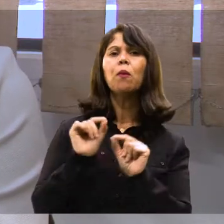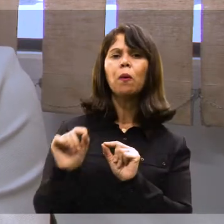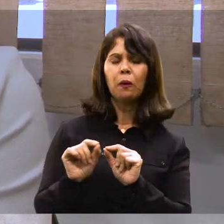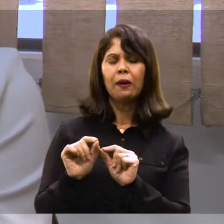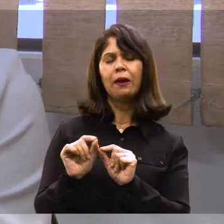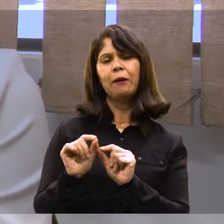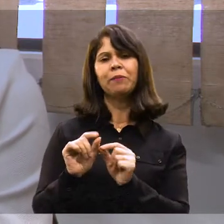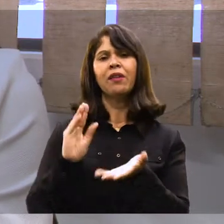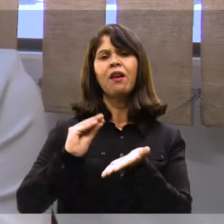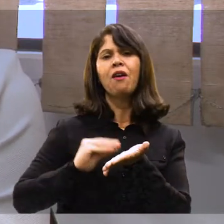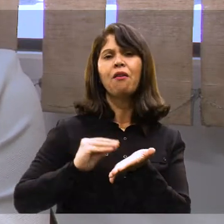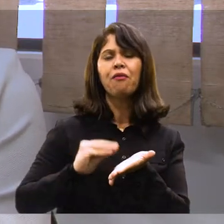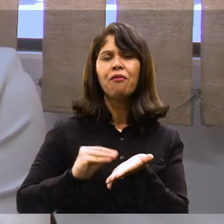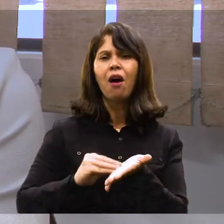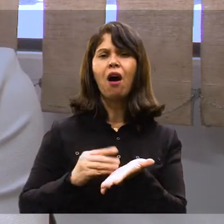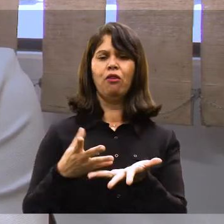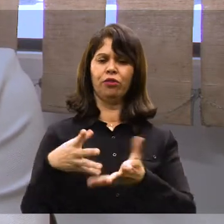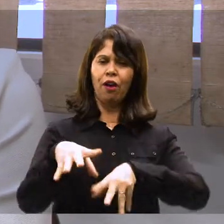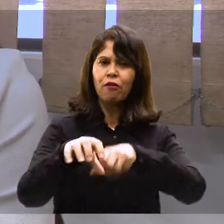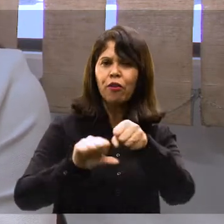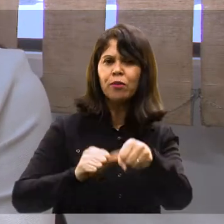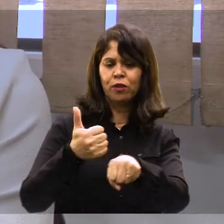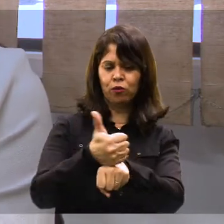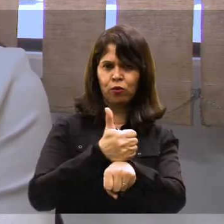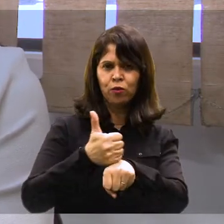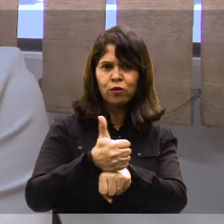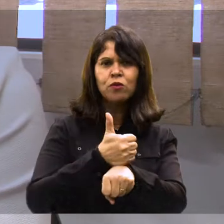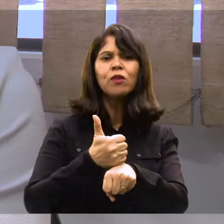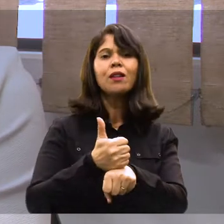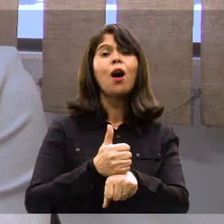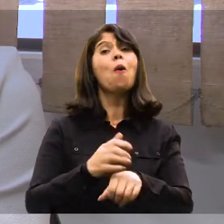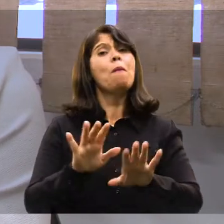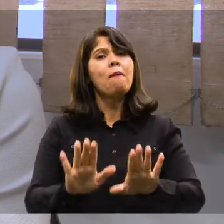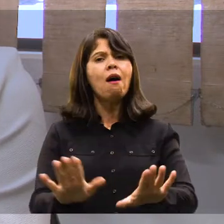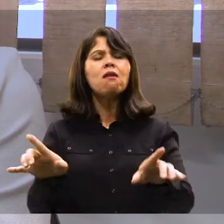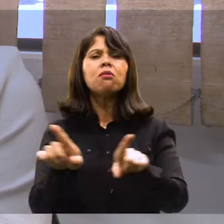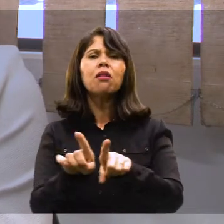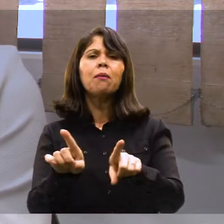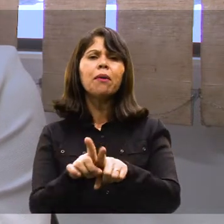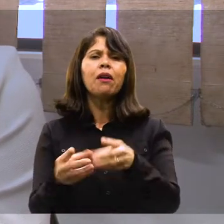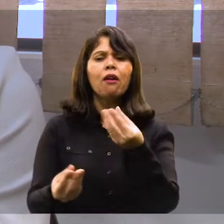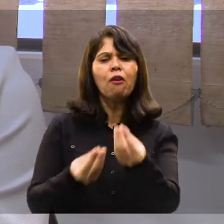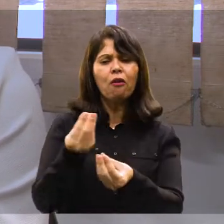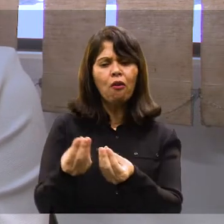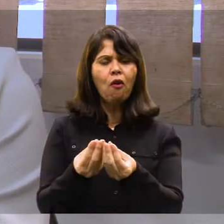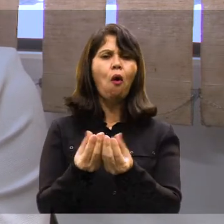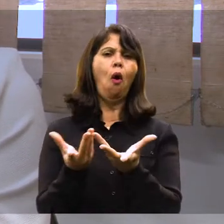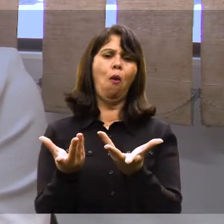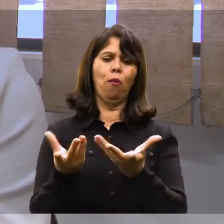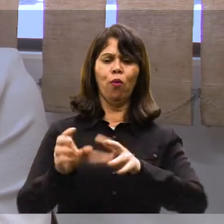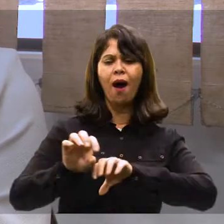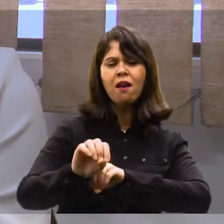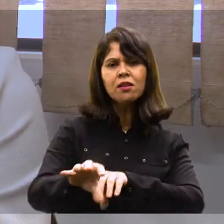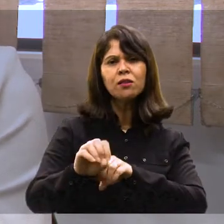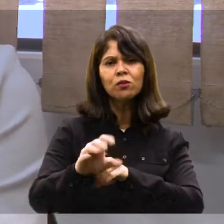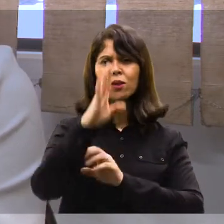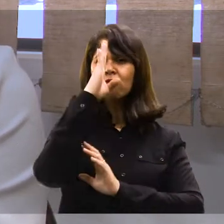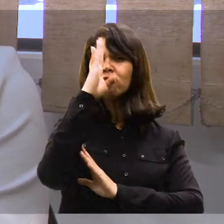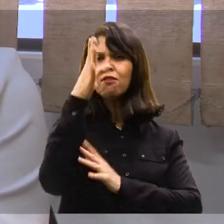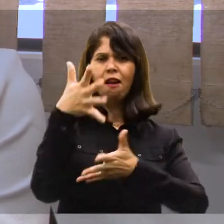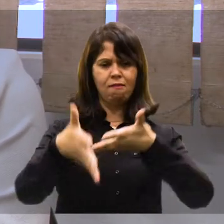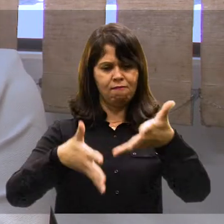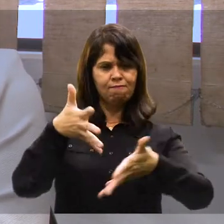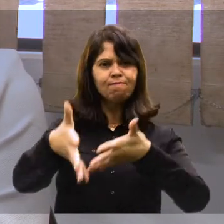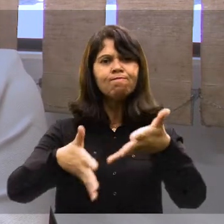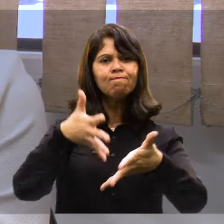tirando, além da gente pensar na falta de formação desse público, pensar como, então, instruir, como